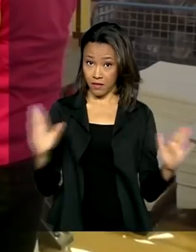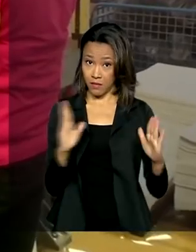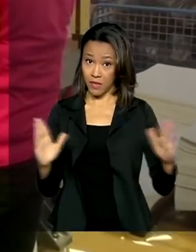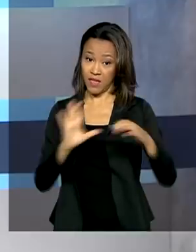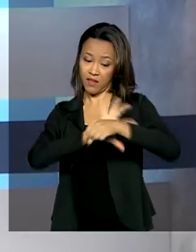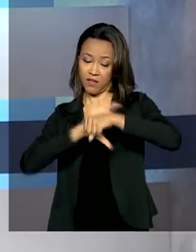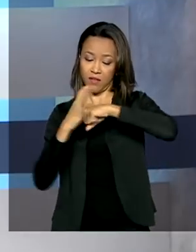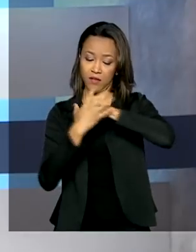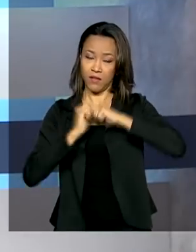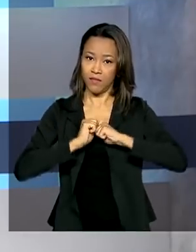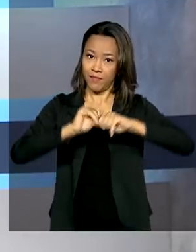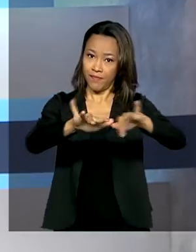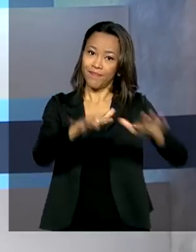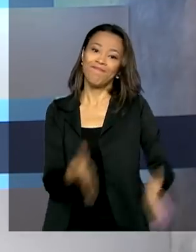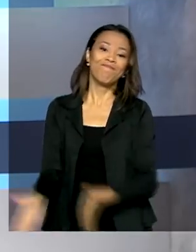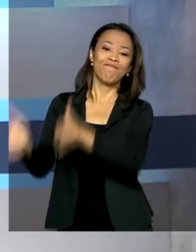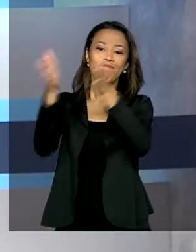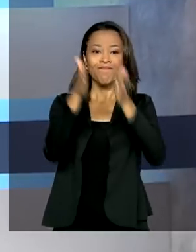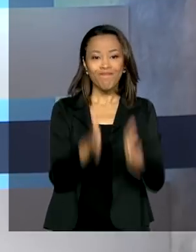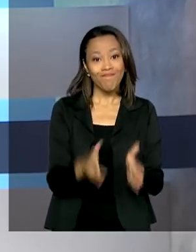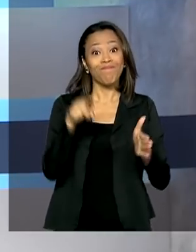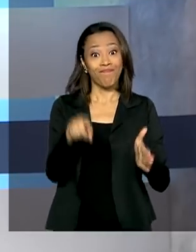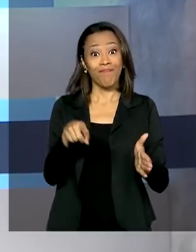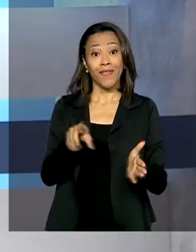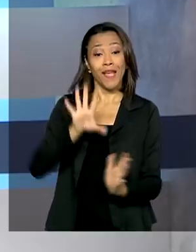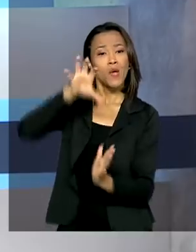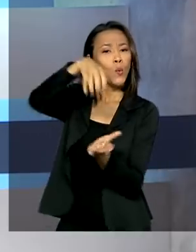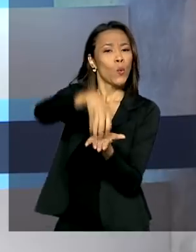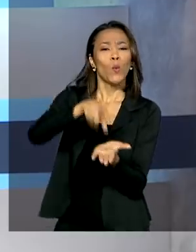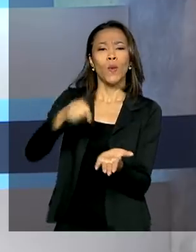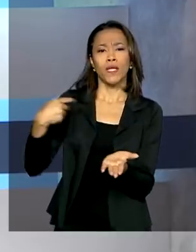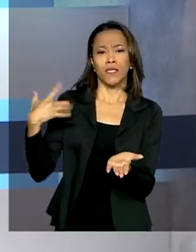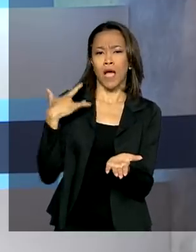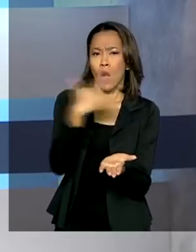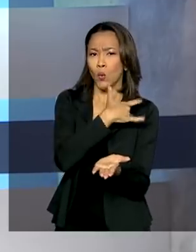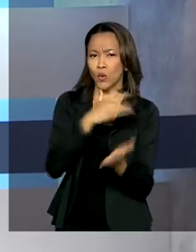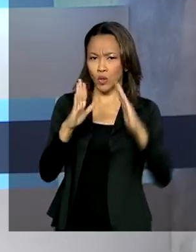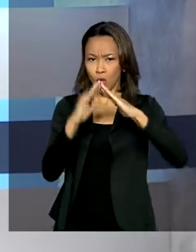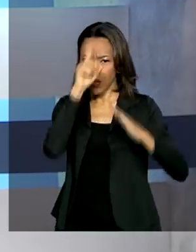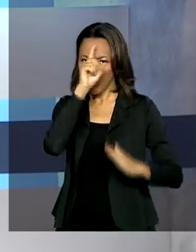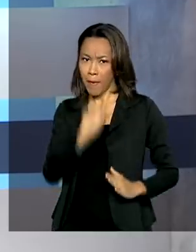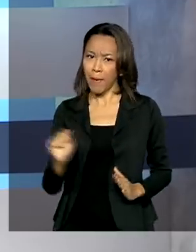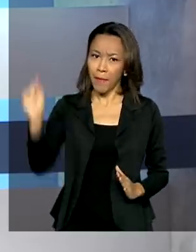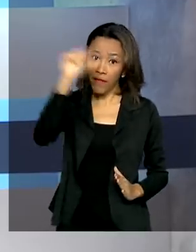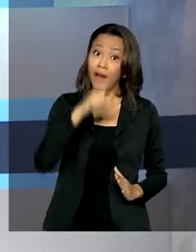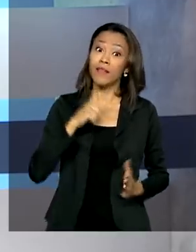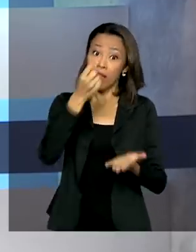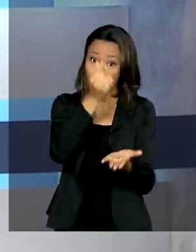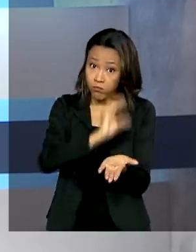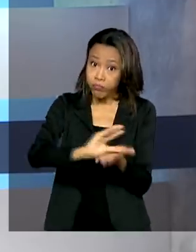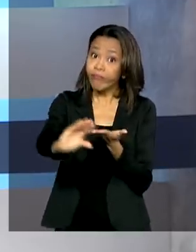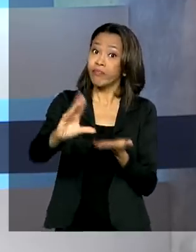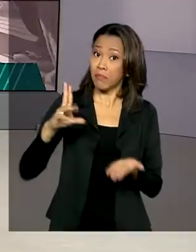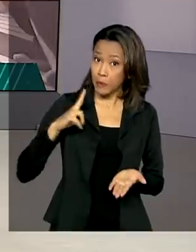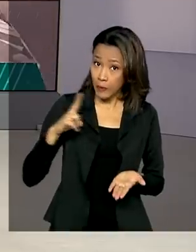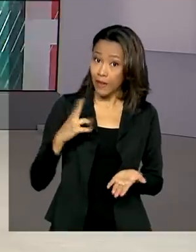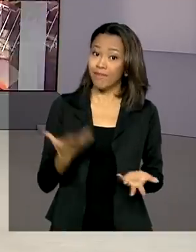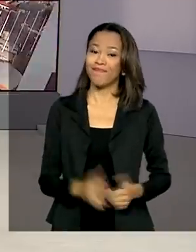-19. E veja também, as unidades básicas de saúde vão poder contar com recursos privados.